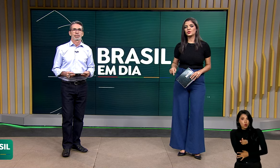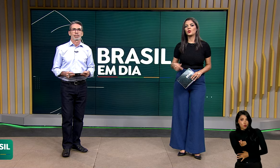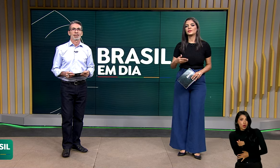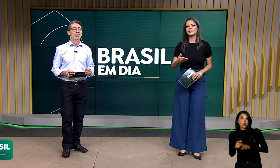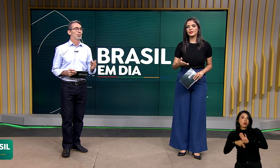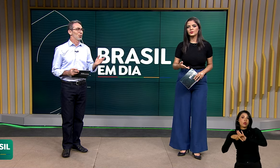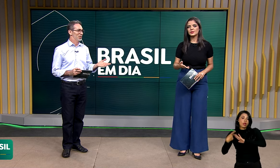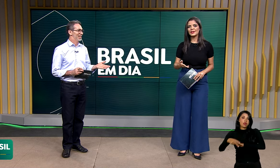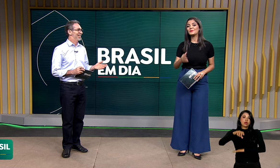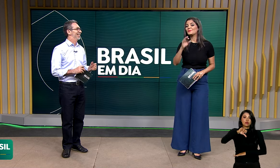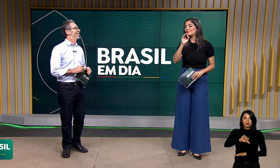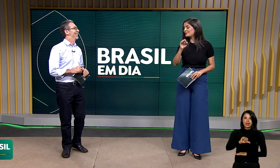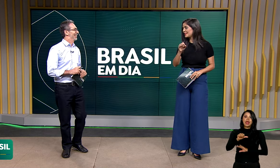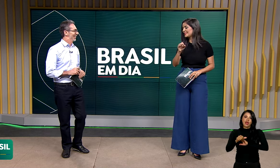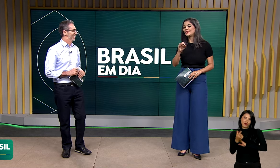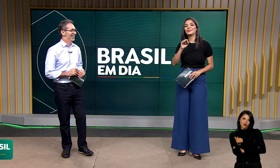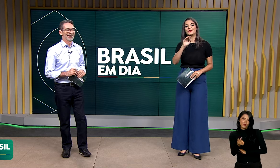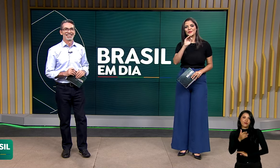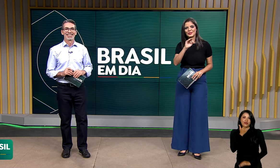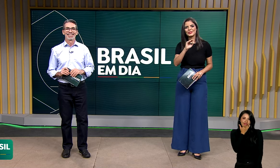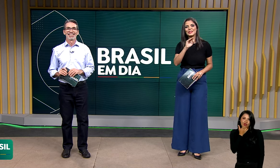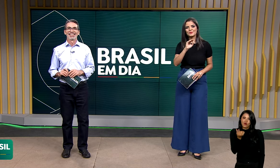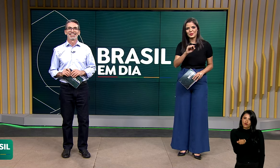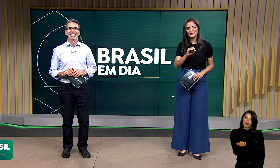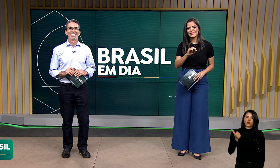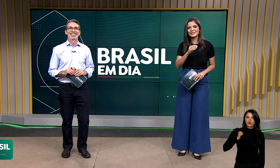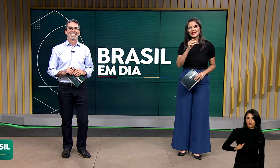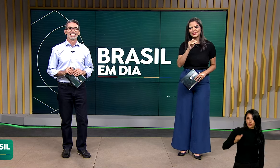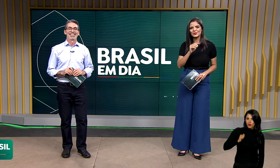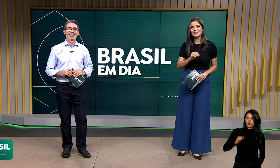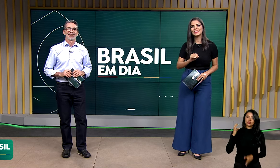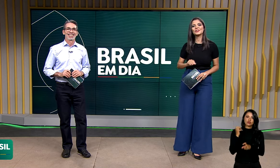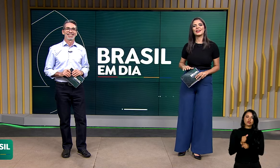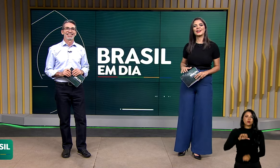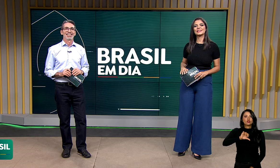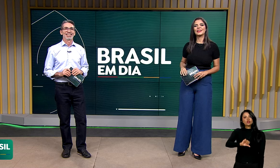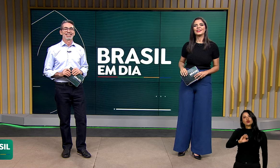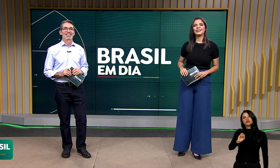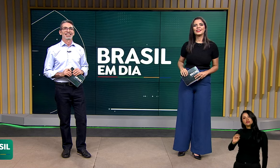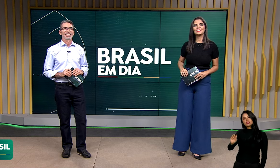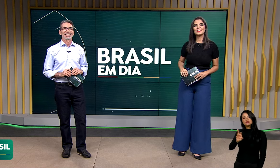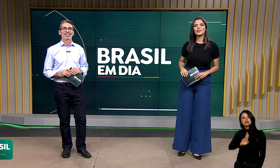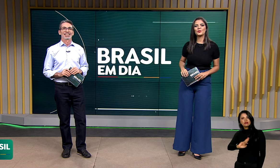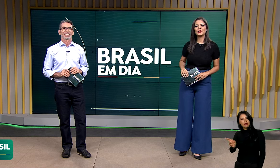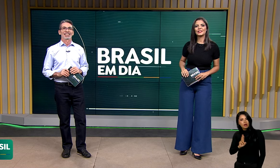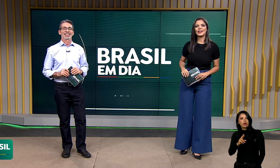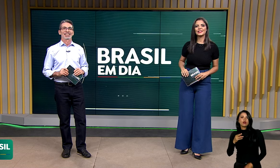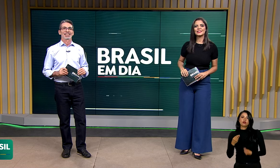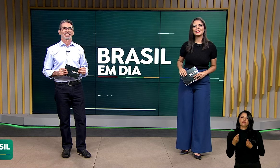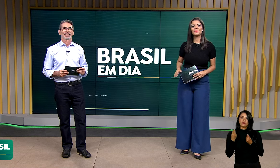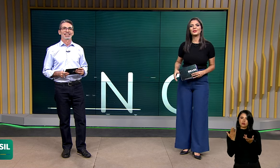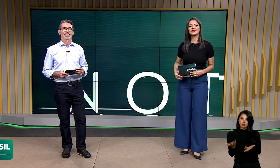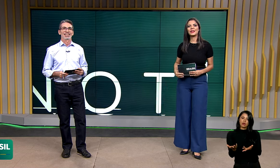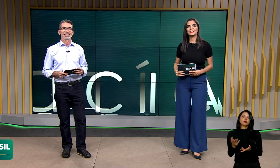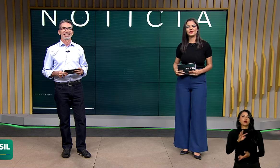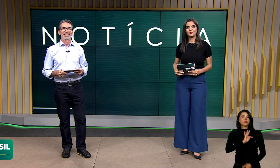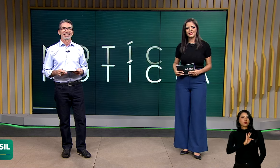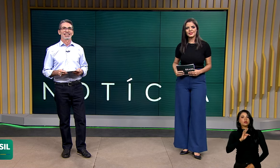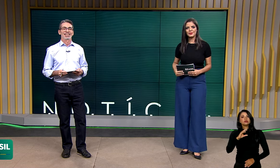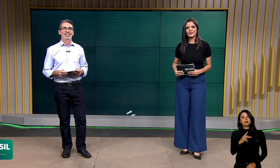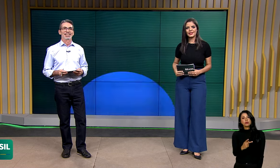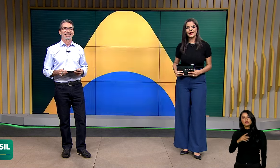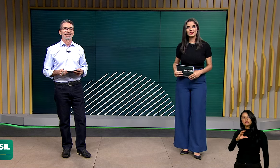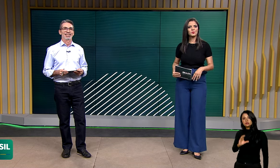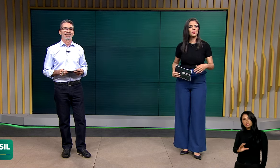bolsas é de R 900 e elas serão ofertadas a policiais